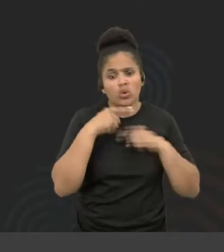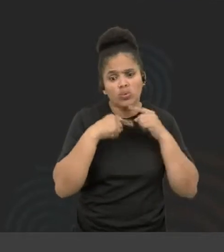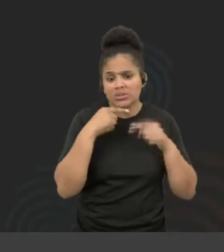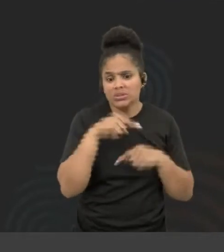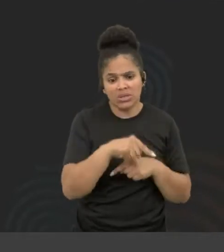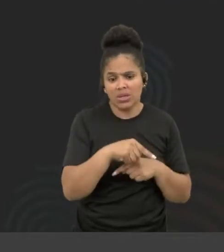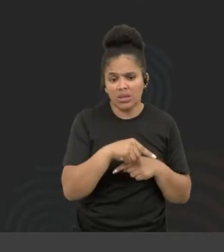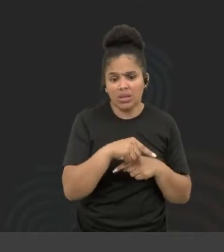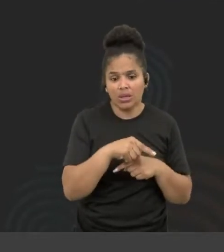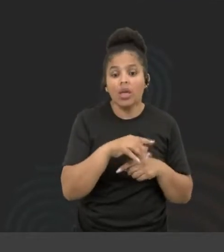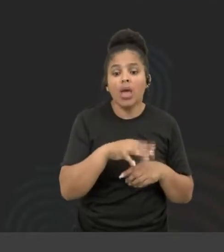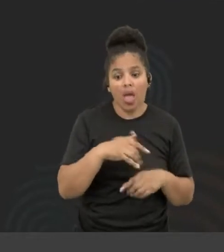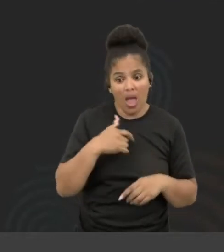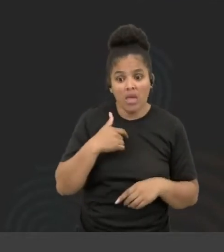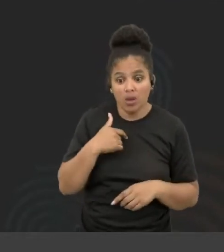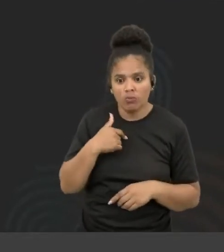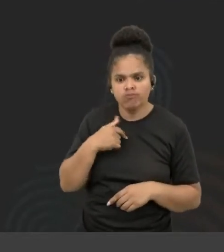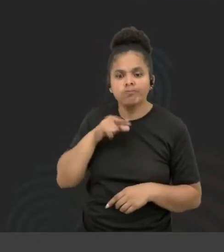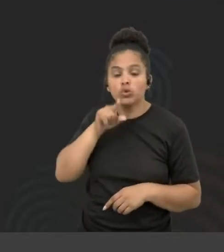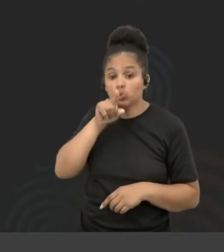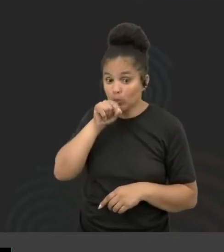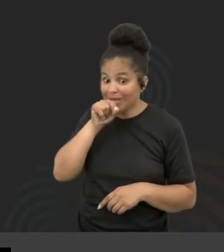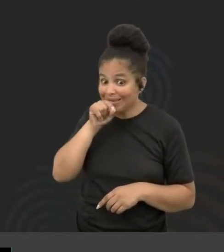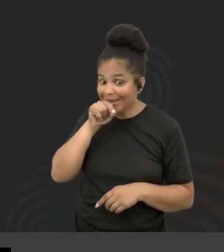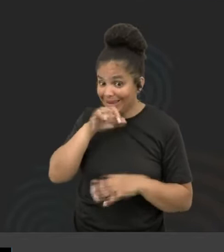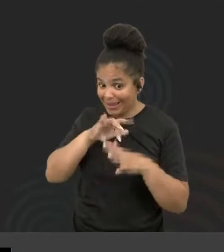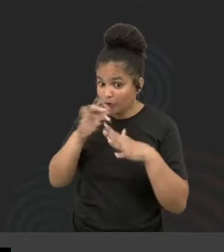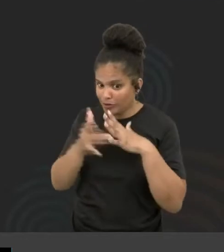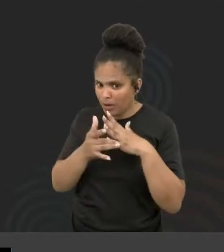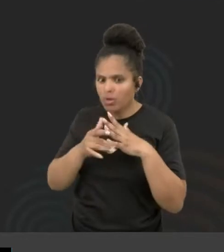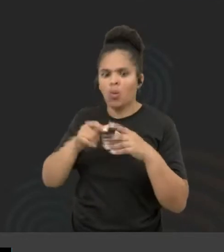xingar no Twitter, e eu xinguei no Twitter. Bastante.